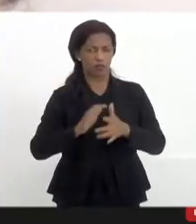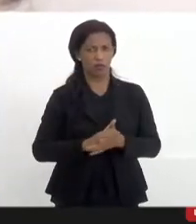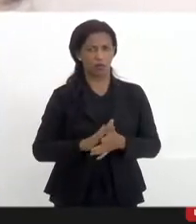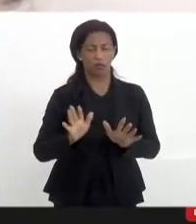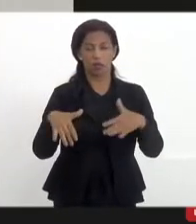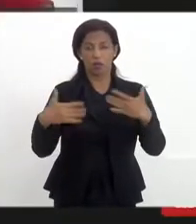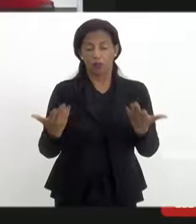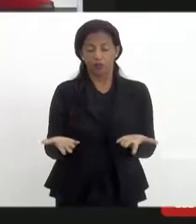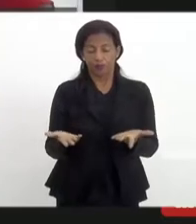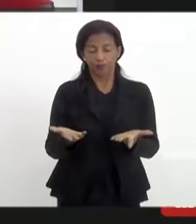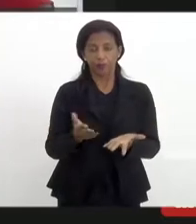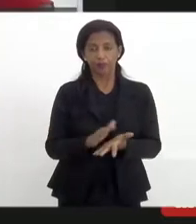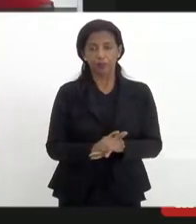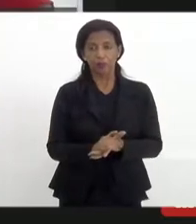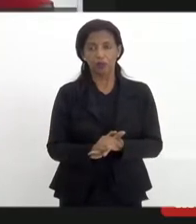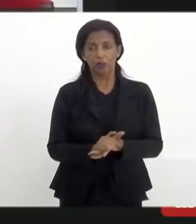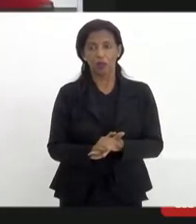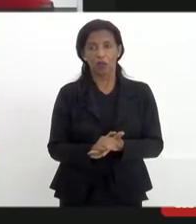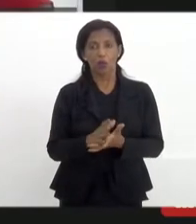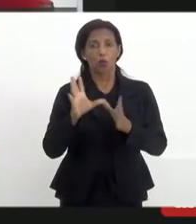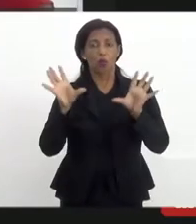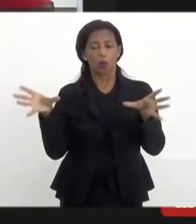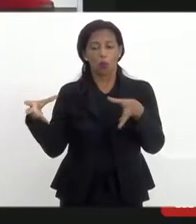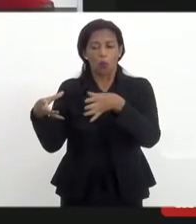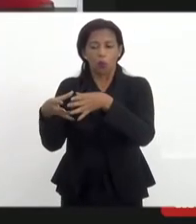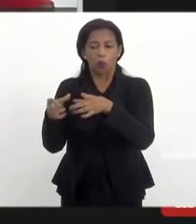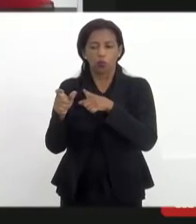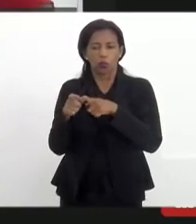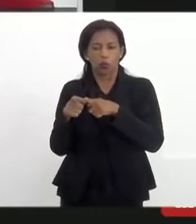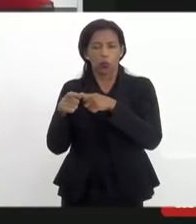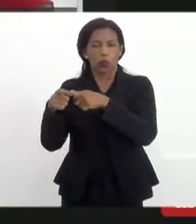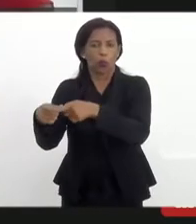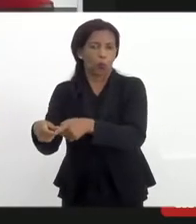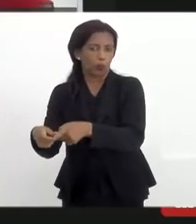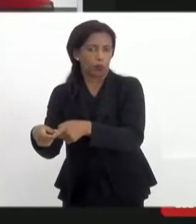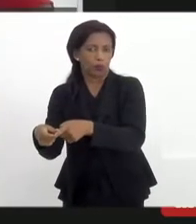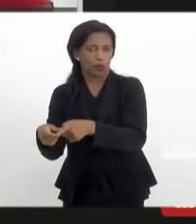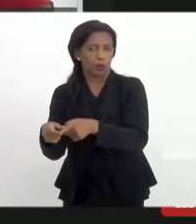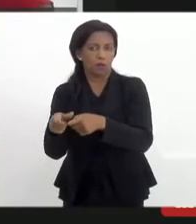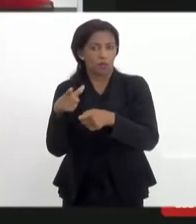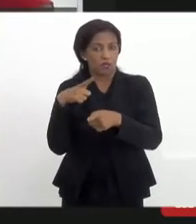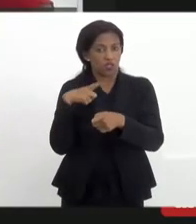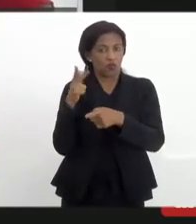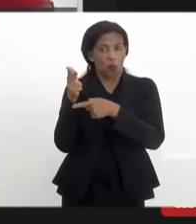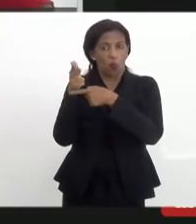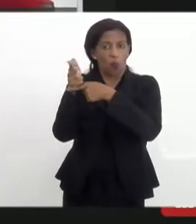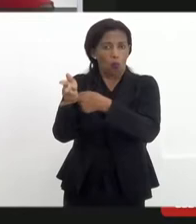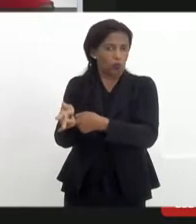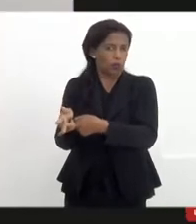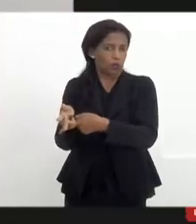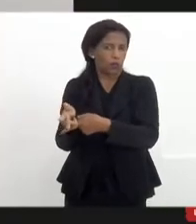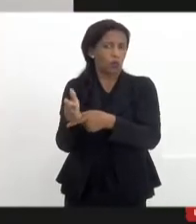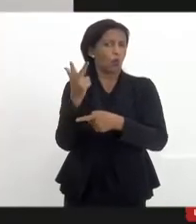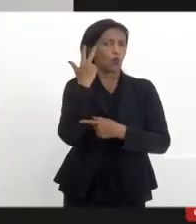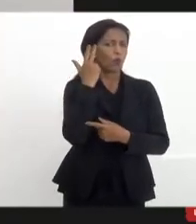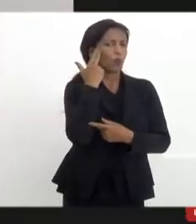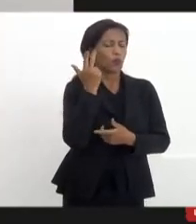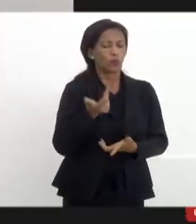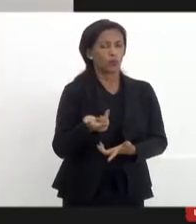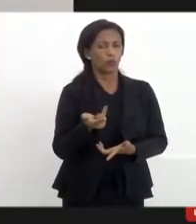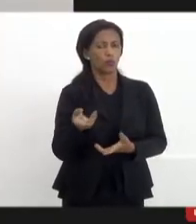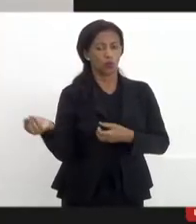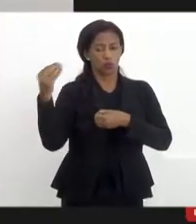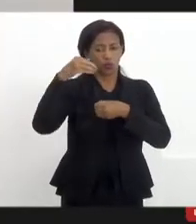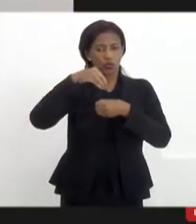enquanto veículo meramente de comunicação comunitária. Nós disputamos como veículo comum. Hoje, nós trabalhamos dentro do